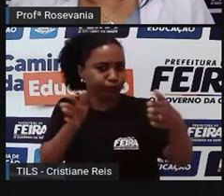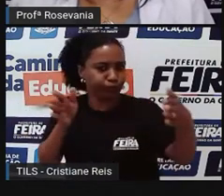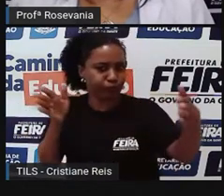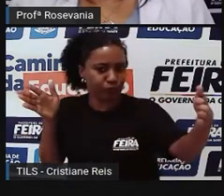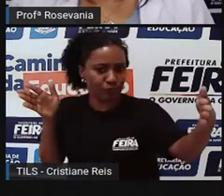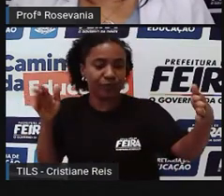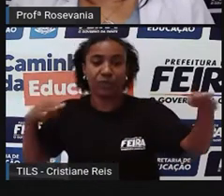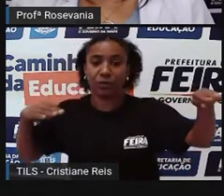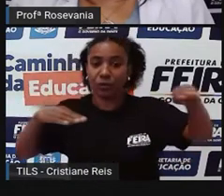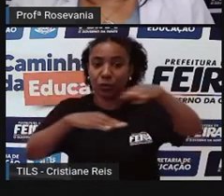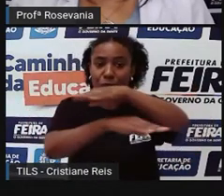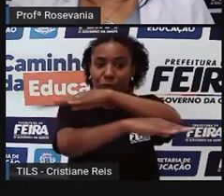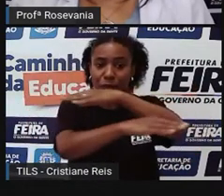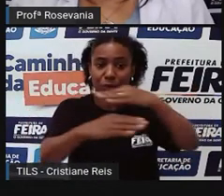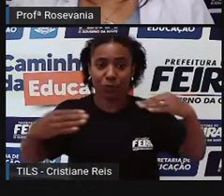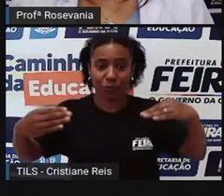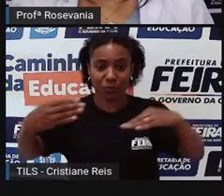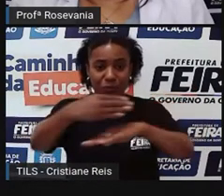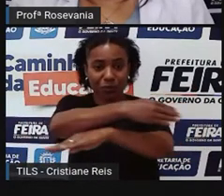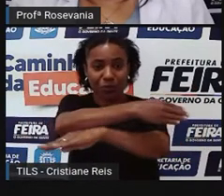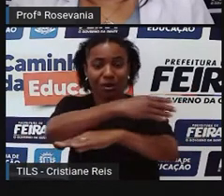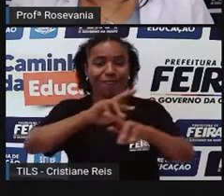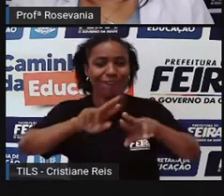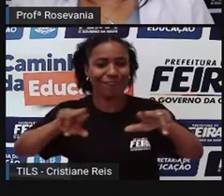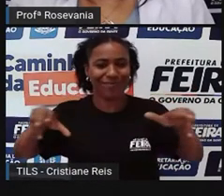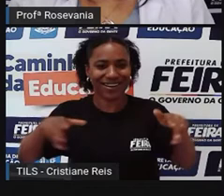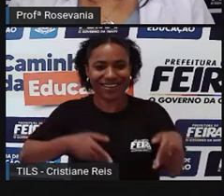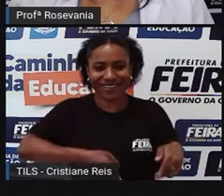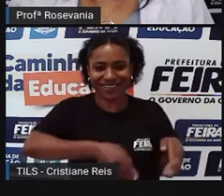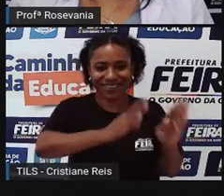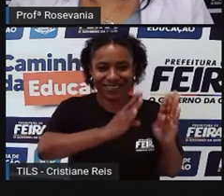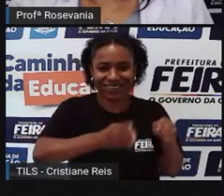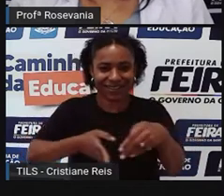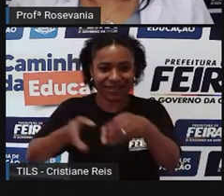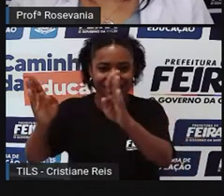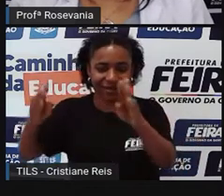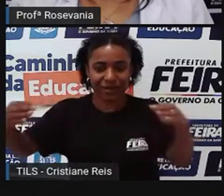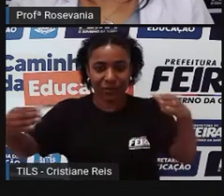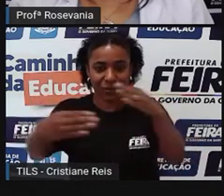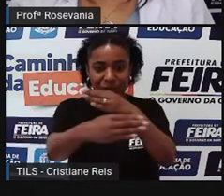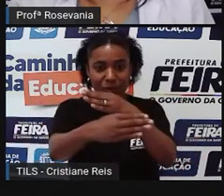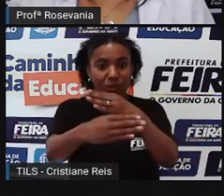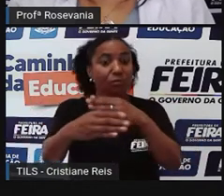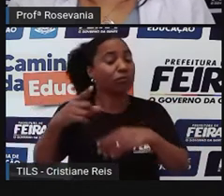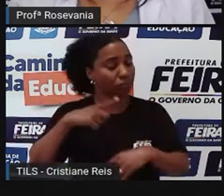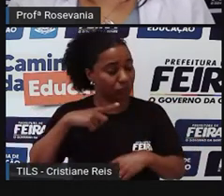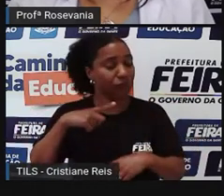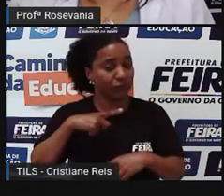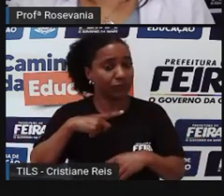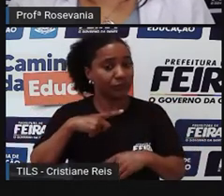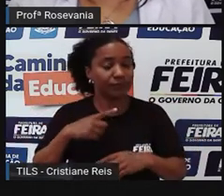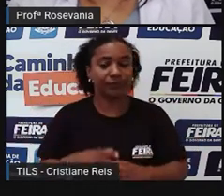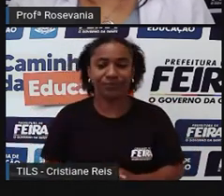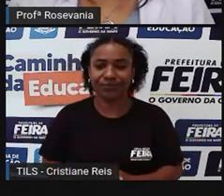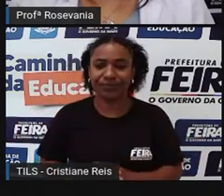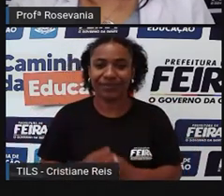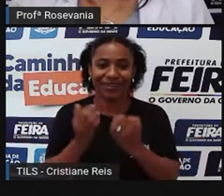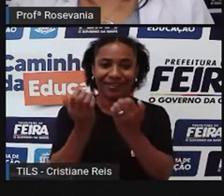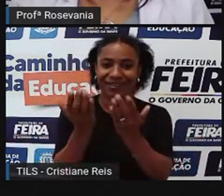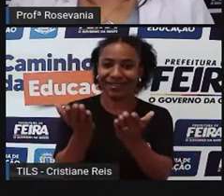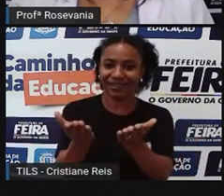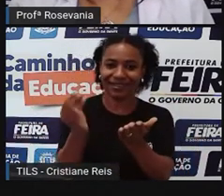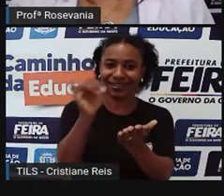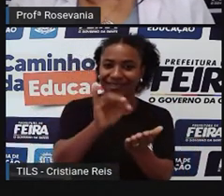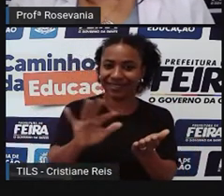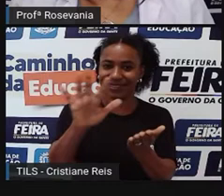cruzam, né, formando vários quarteirões, como vocês podem perceber aí na imagem. O espaço geográfico de Feira de